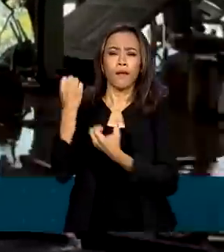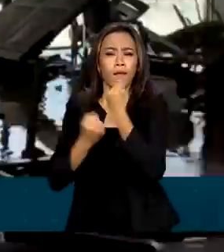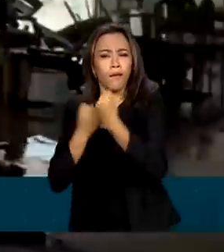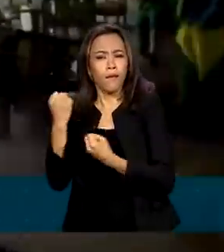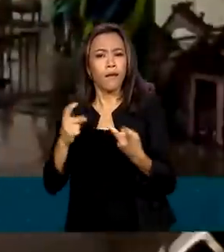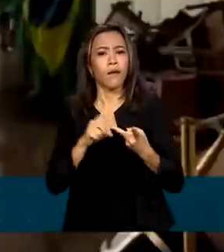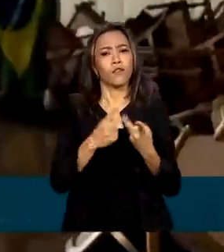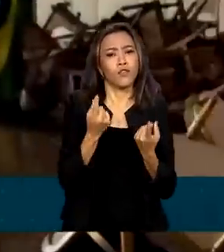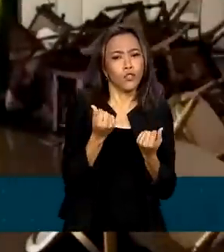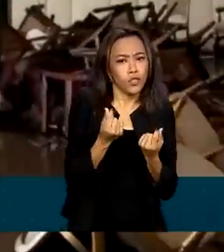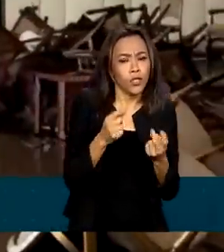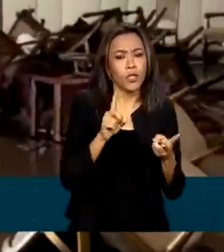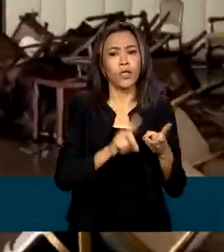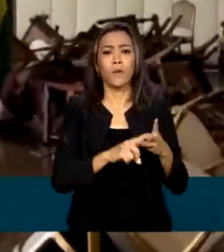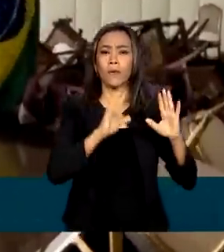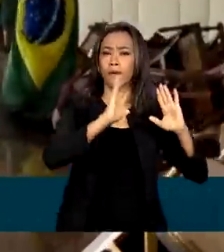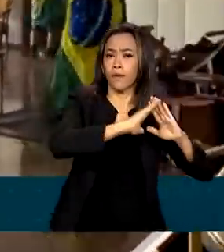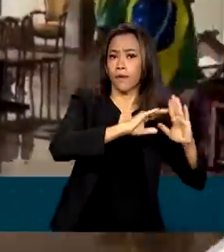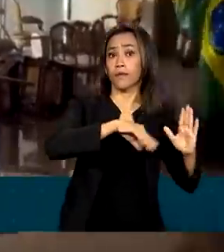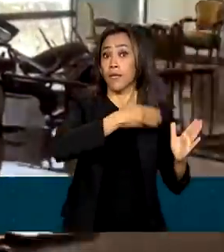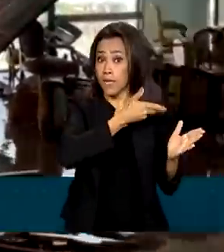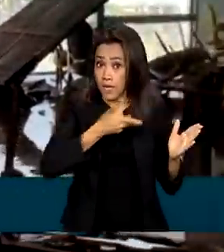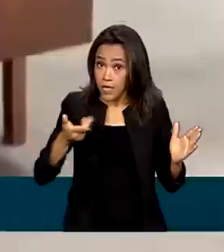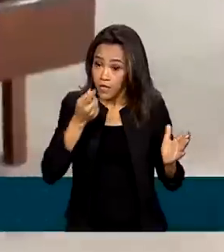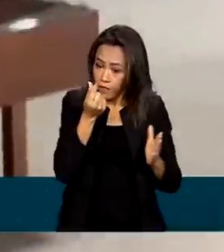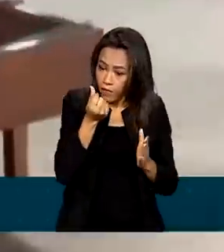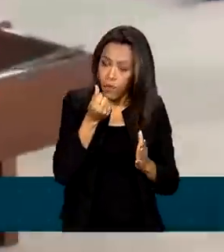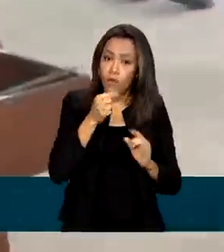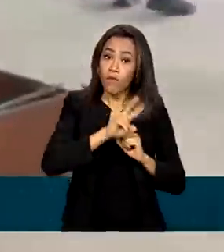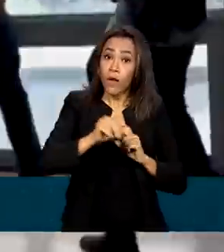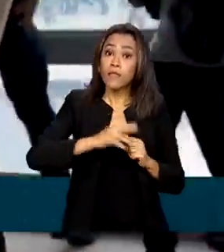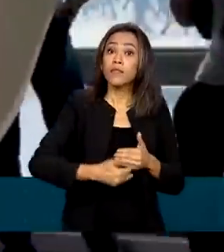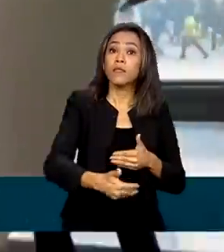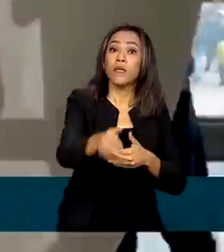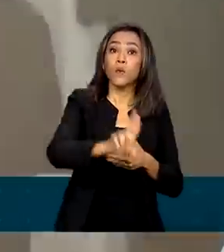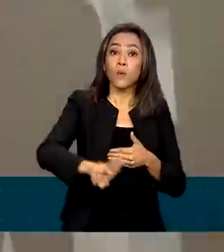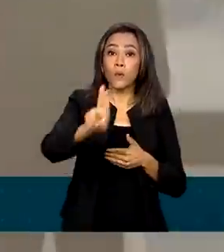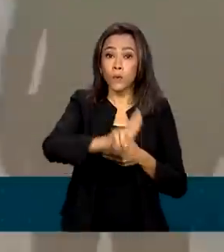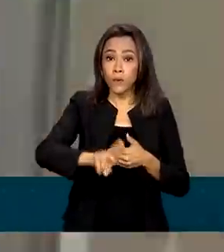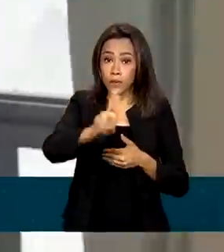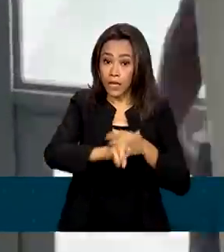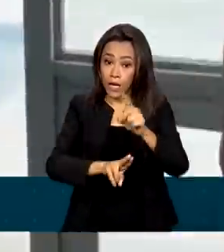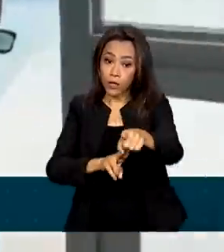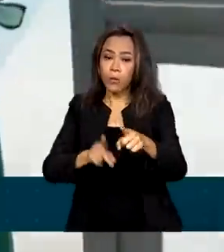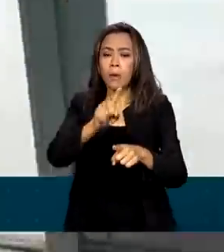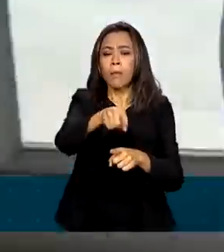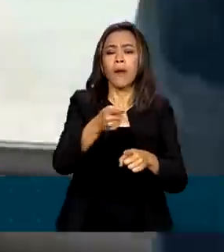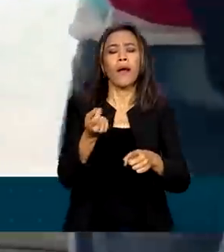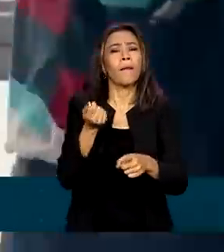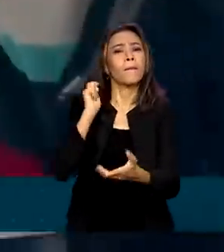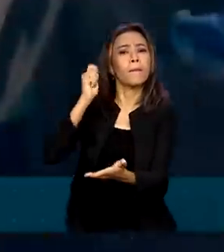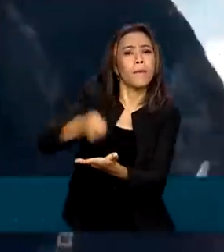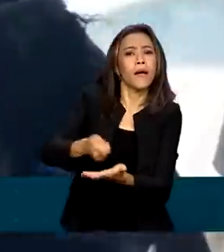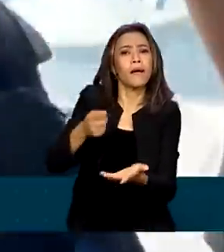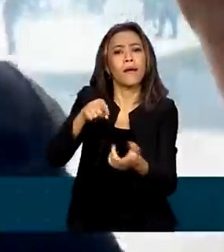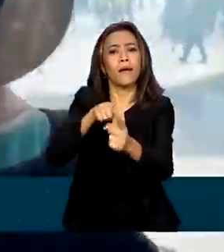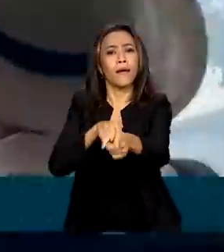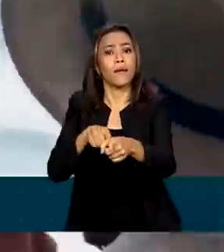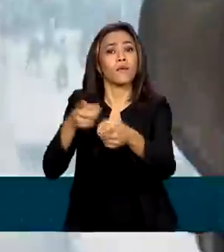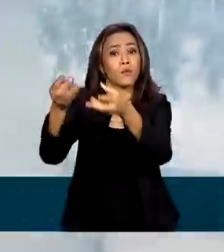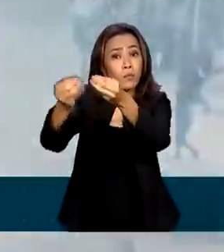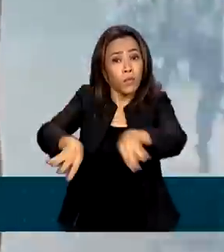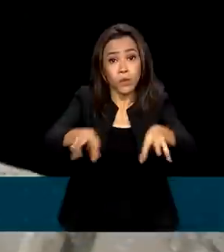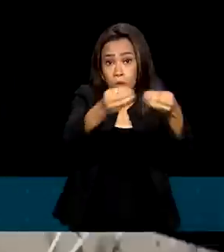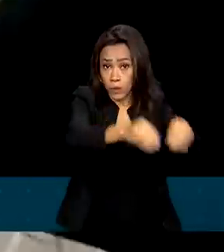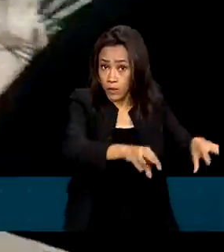e dinheiro em contas, por exemplo. E essa quantia deverá ser utilizada para reparar os danos em caso de futura condenação. O